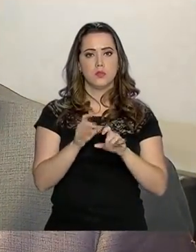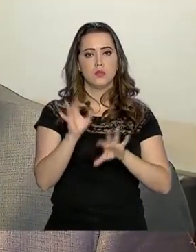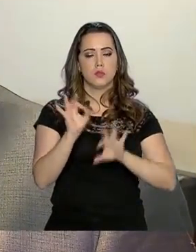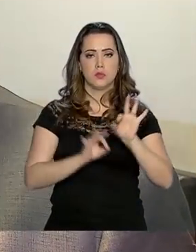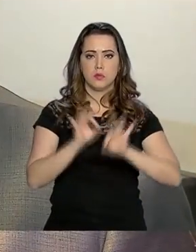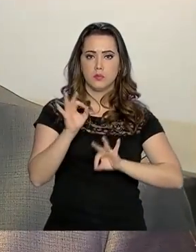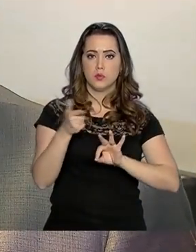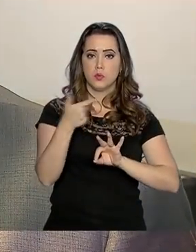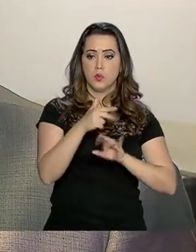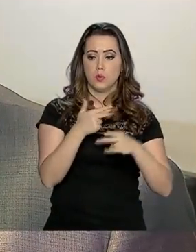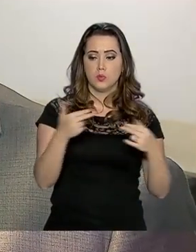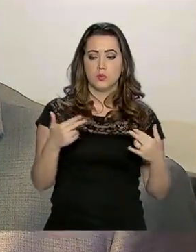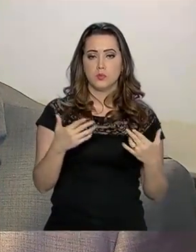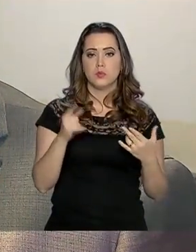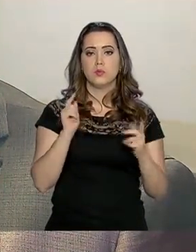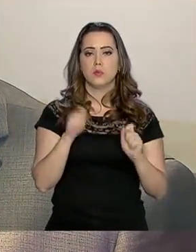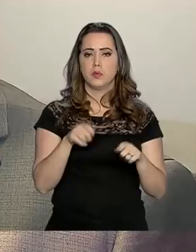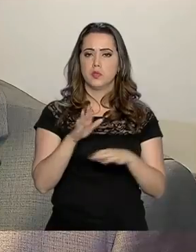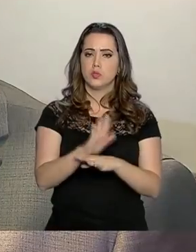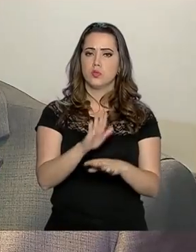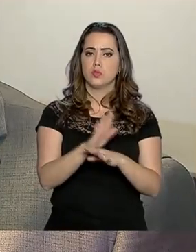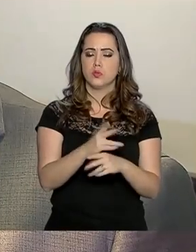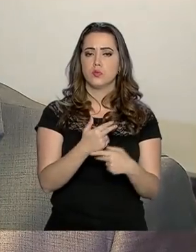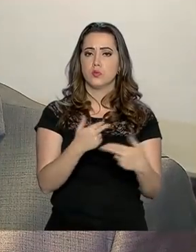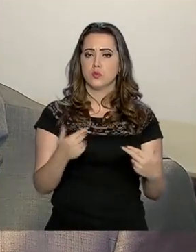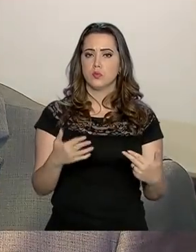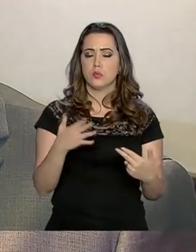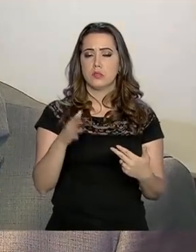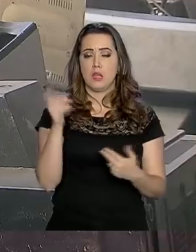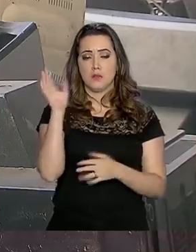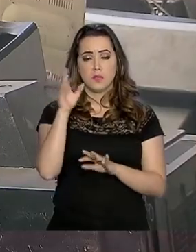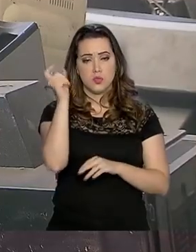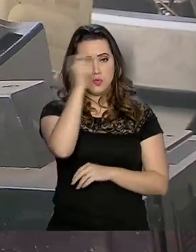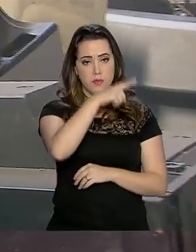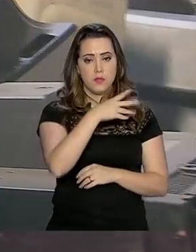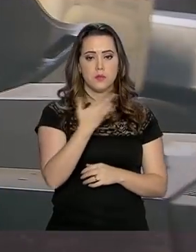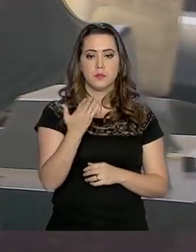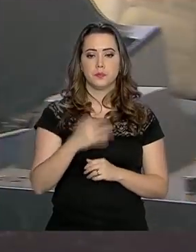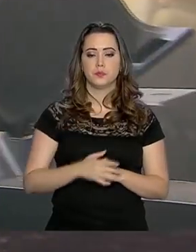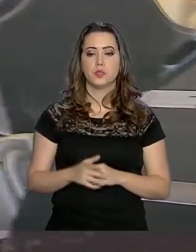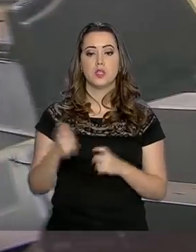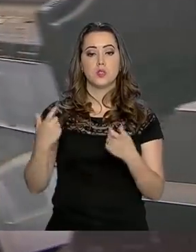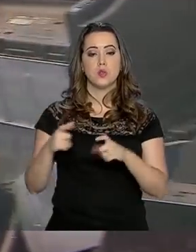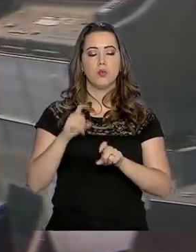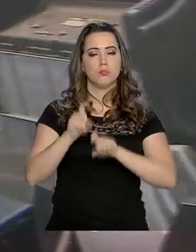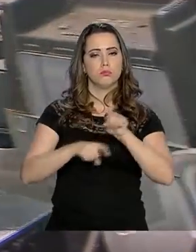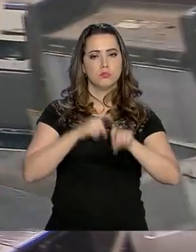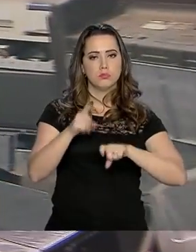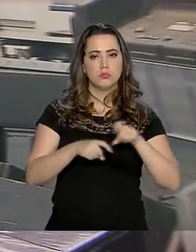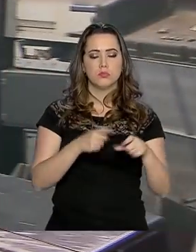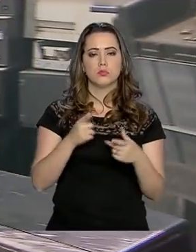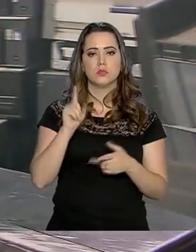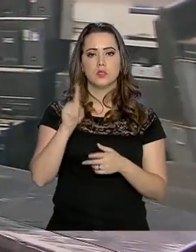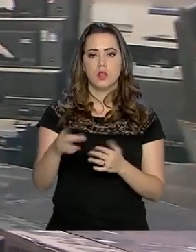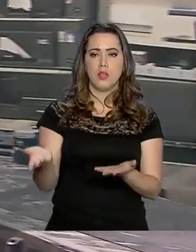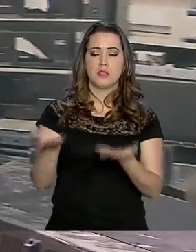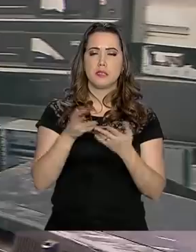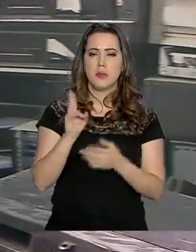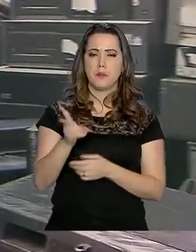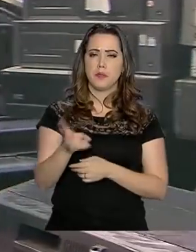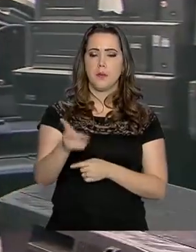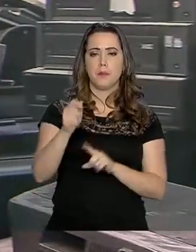com restos dos outros, que podem auxiliar em situações difíceis. Esse centro de recondicionamento recebe